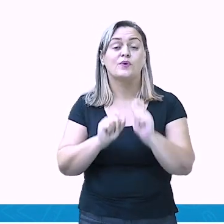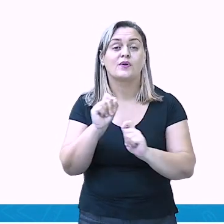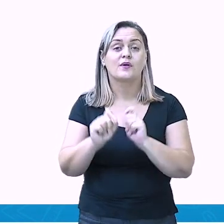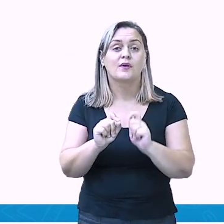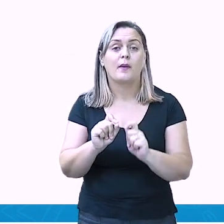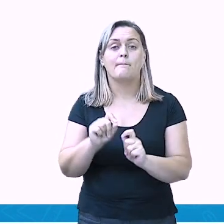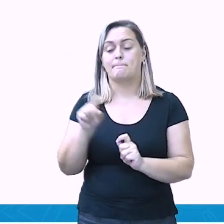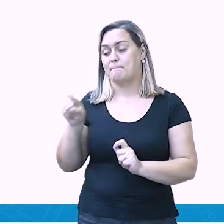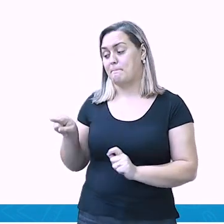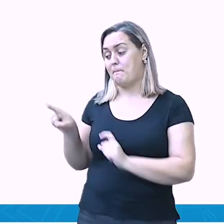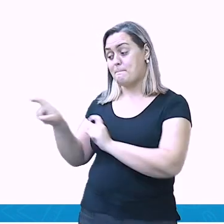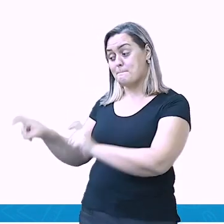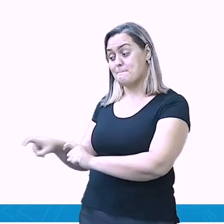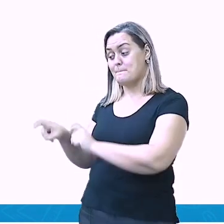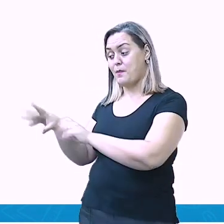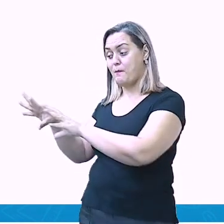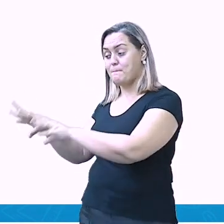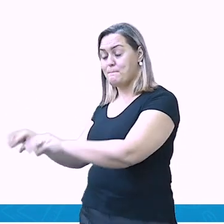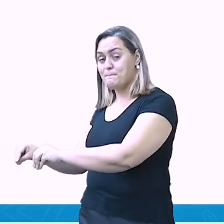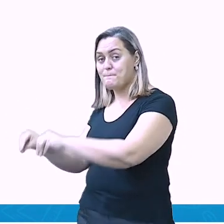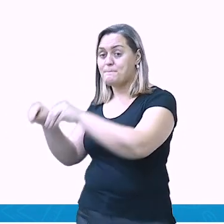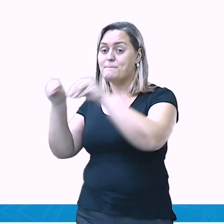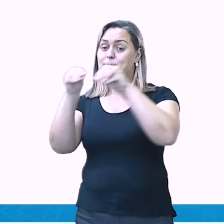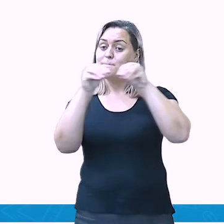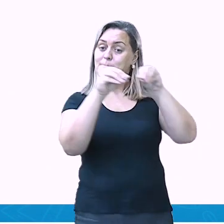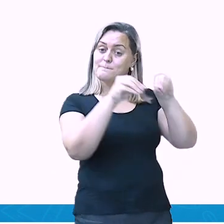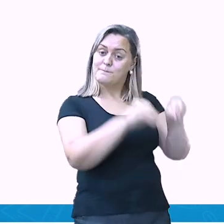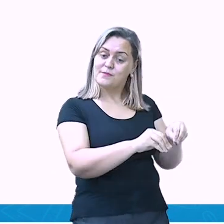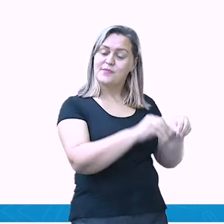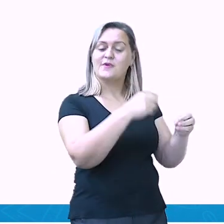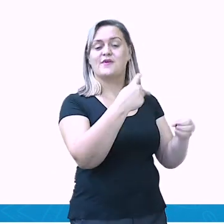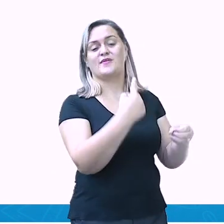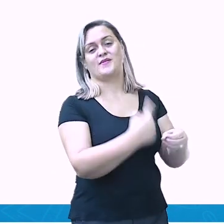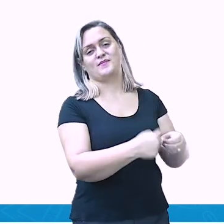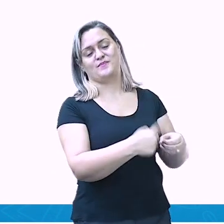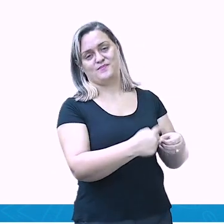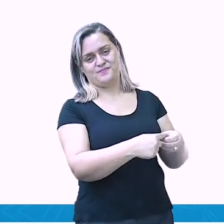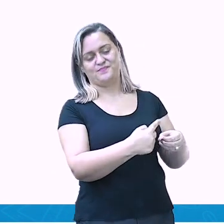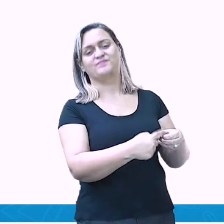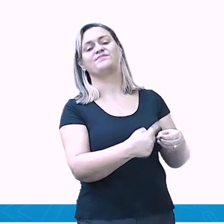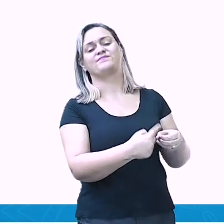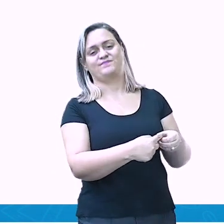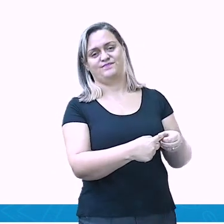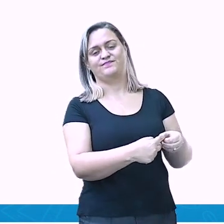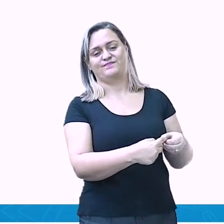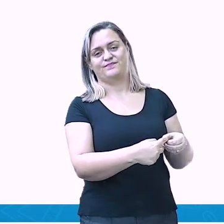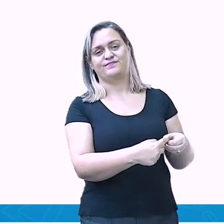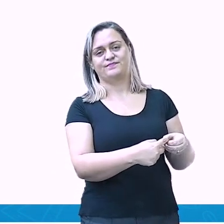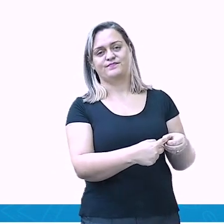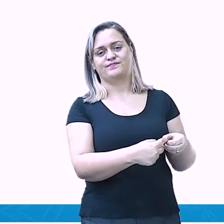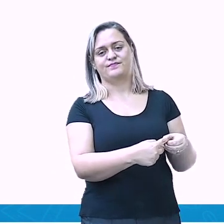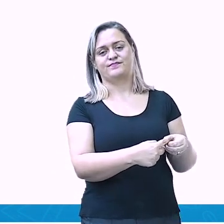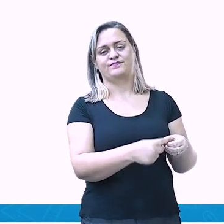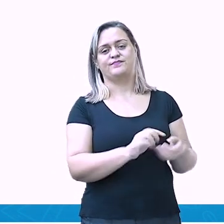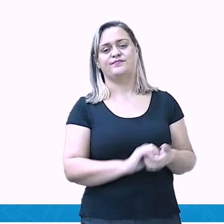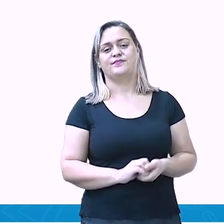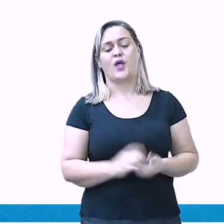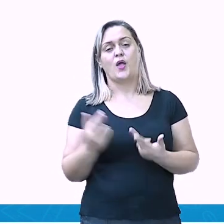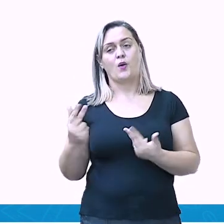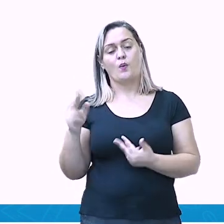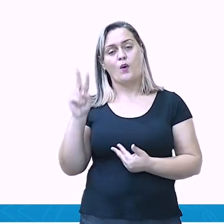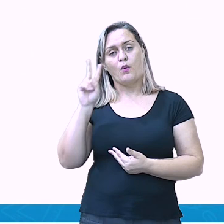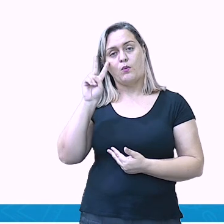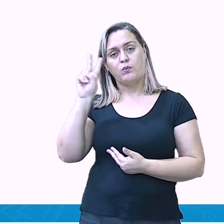rural. Quando eles saem ali do ambiente que eles vivem e vão até as grandes cidades na